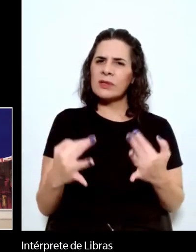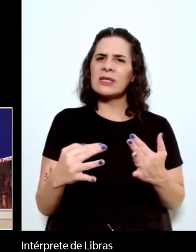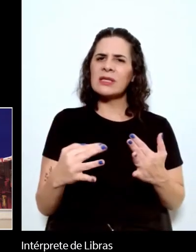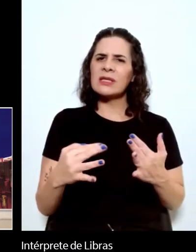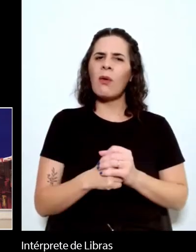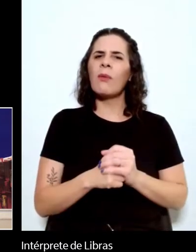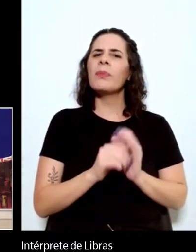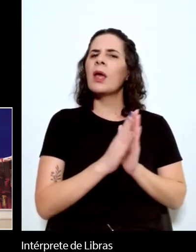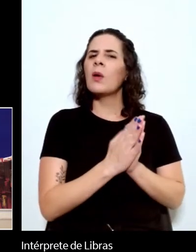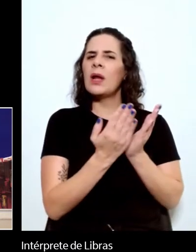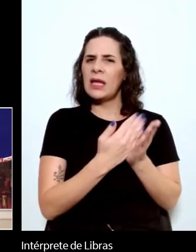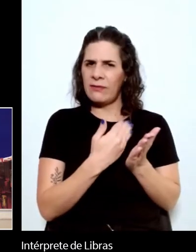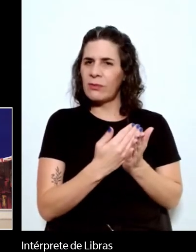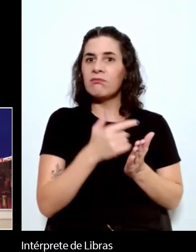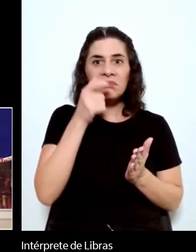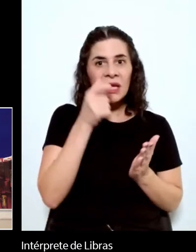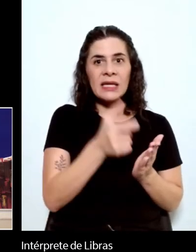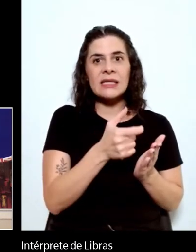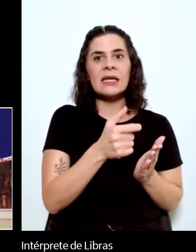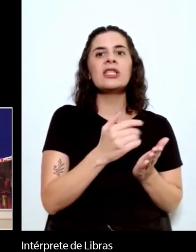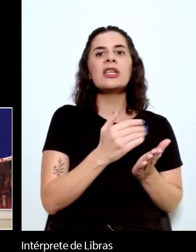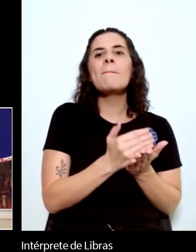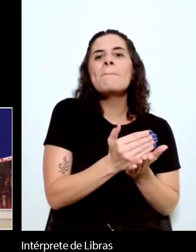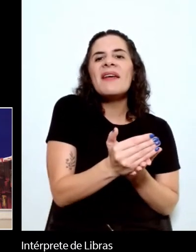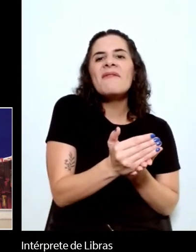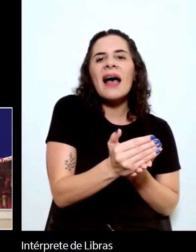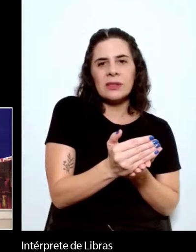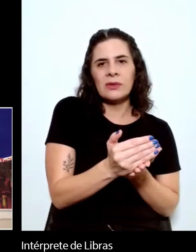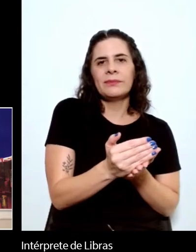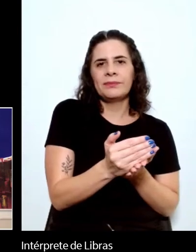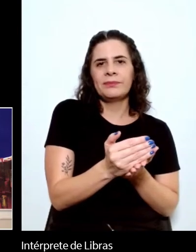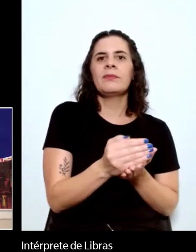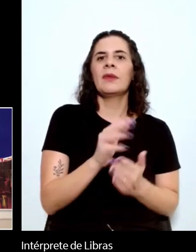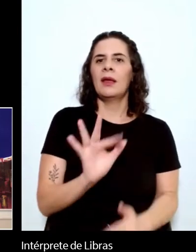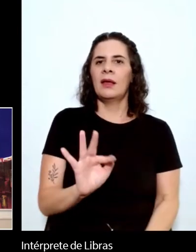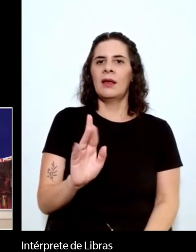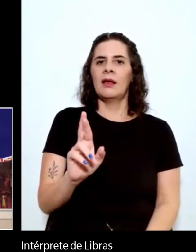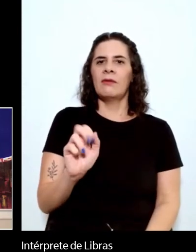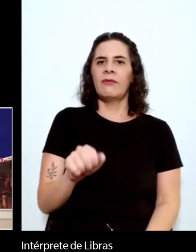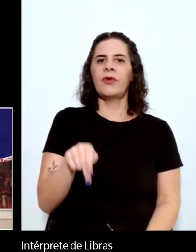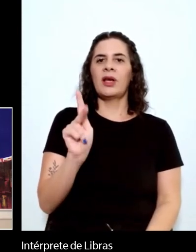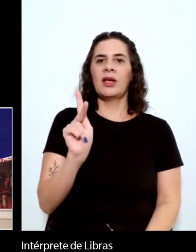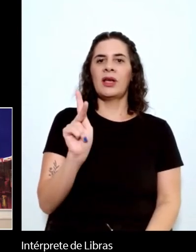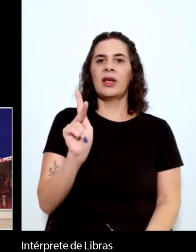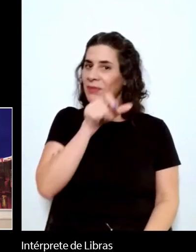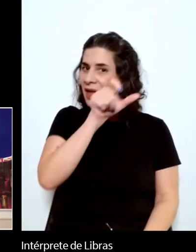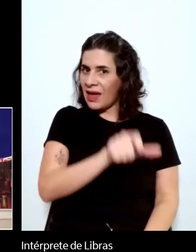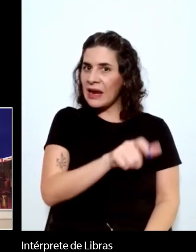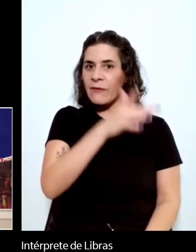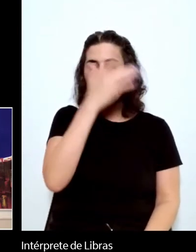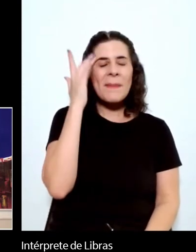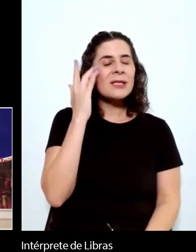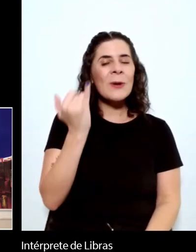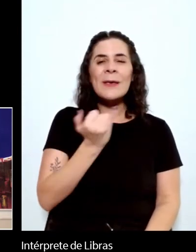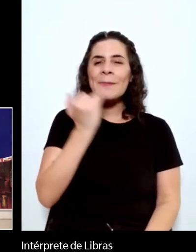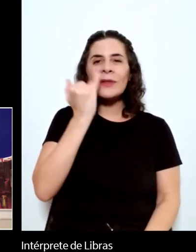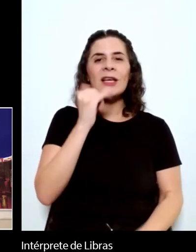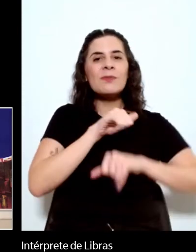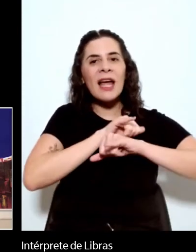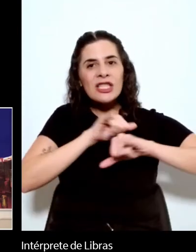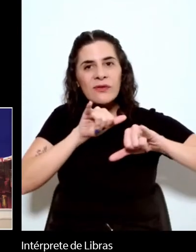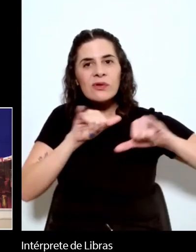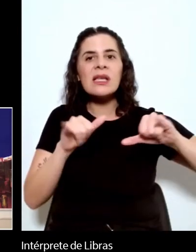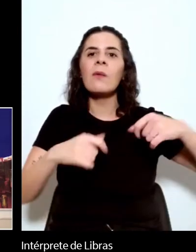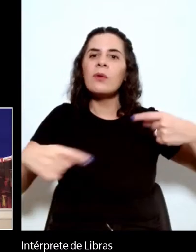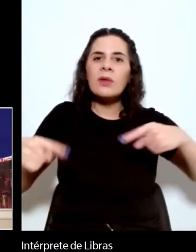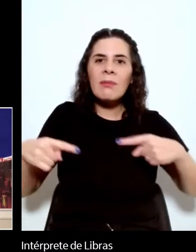Frank. Com efeito, o Waldo Frank foi uma figura fundamental para a difusão e o debate da literatura latino